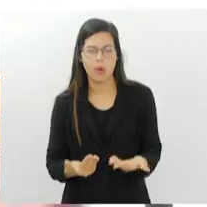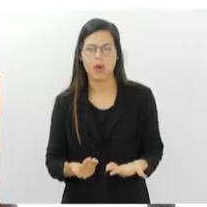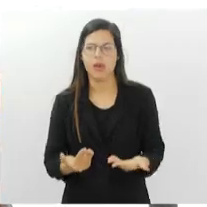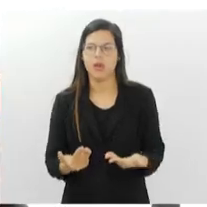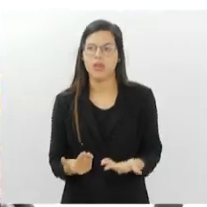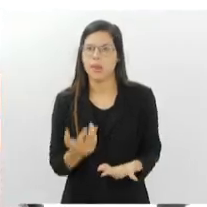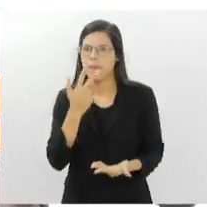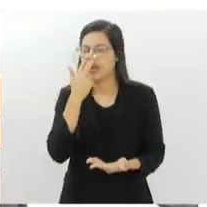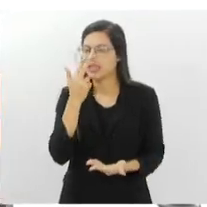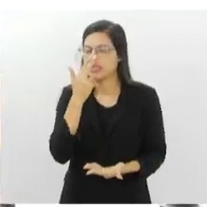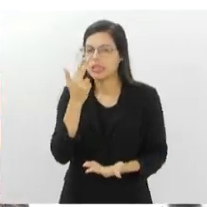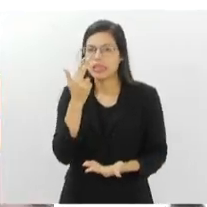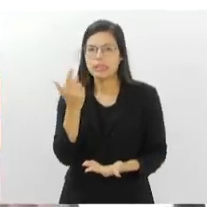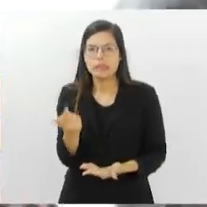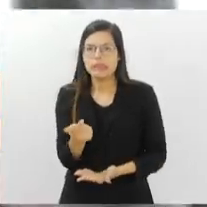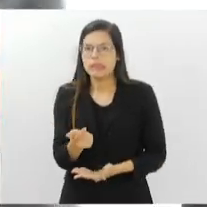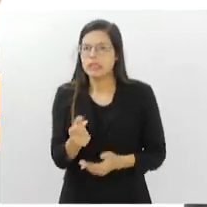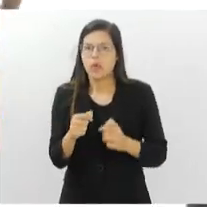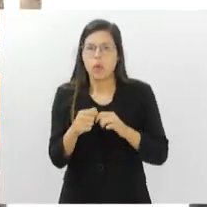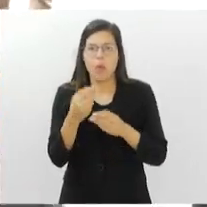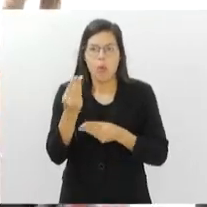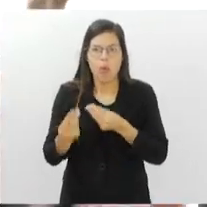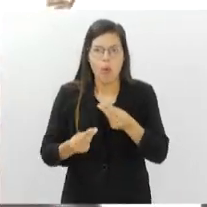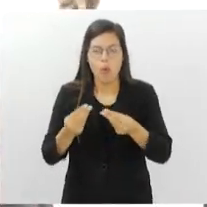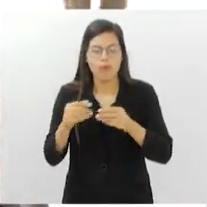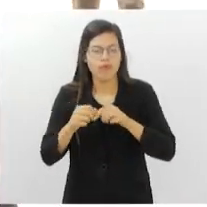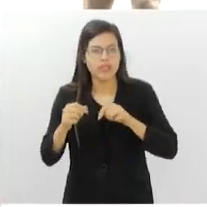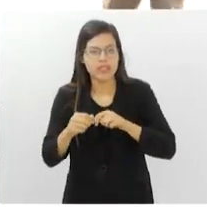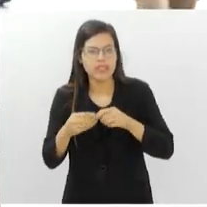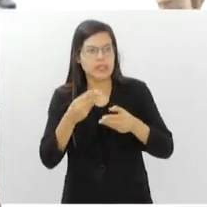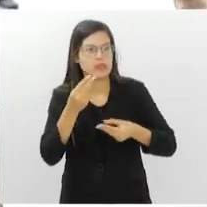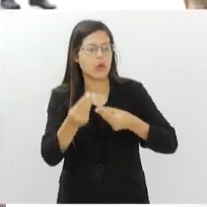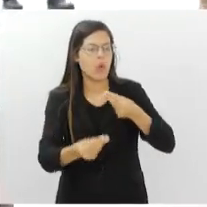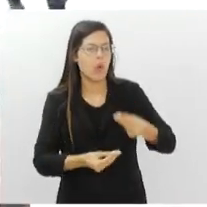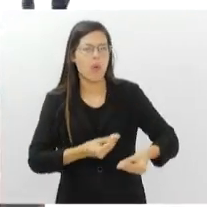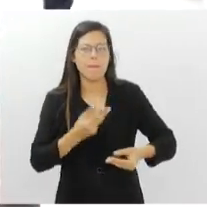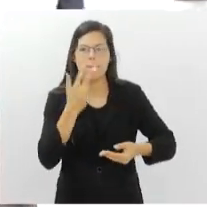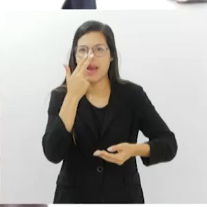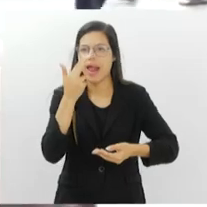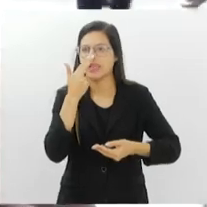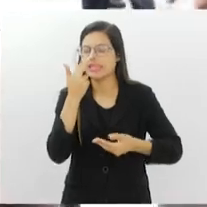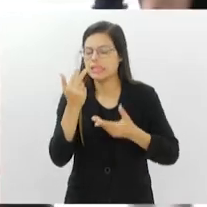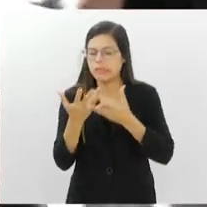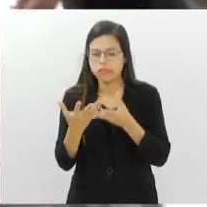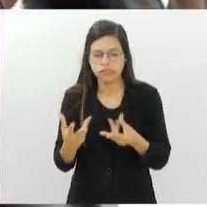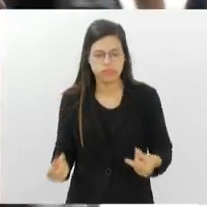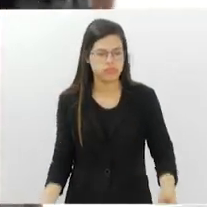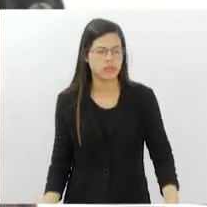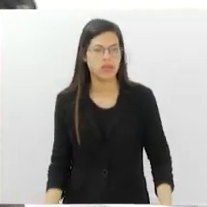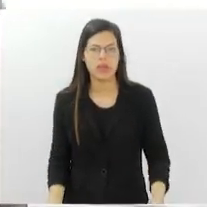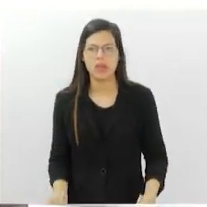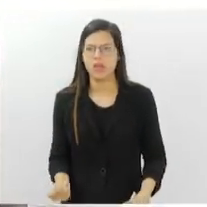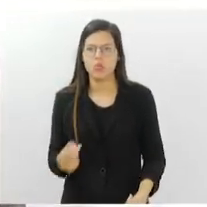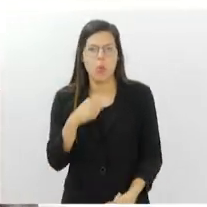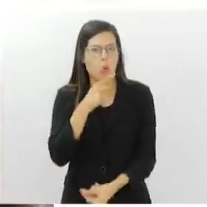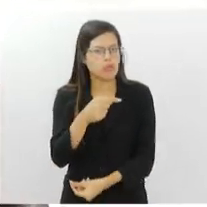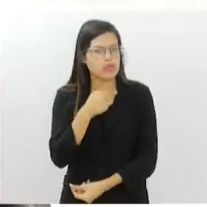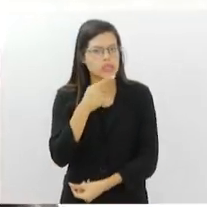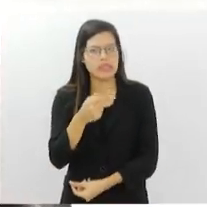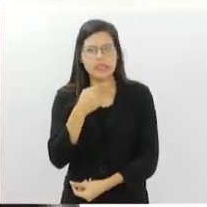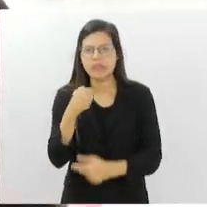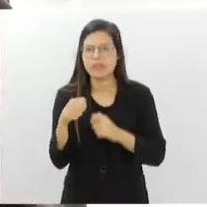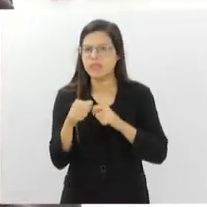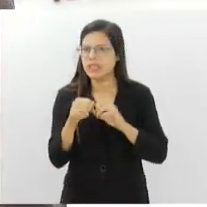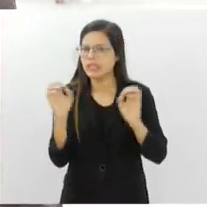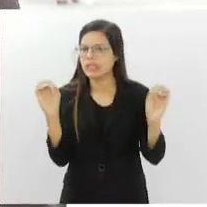Meu mundo acabou, naquele dia, né? Meu mundo acabou, eu achei que nada mais na minha vida ia dar certo e